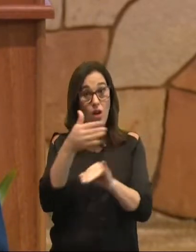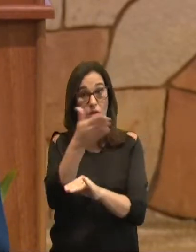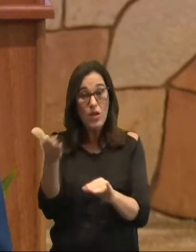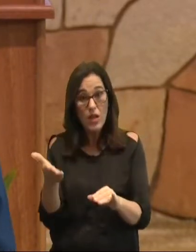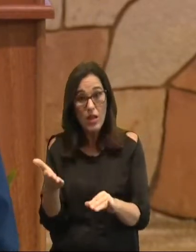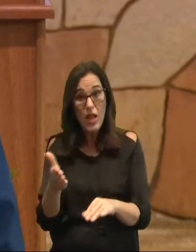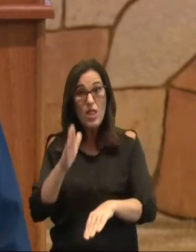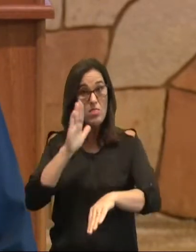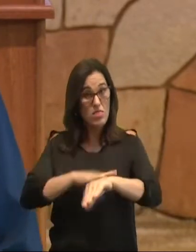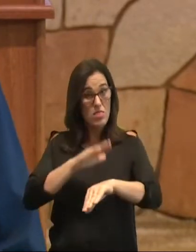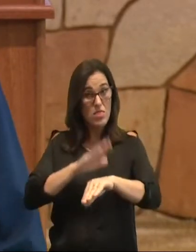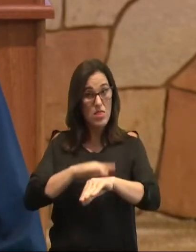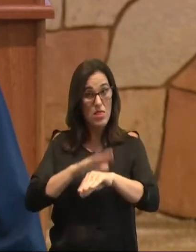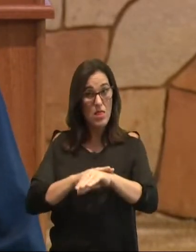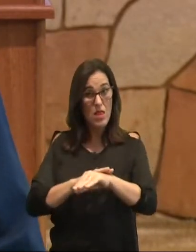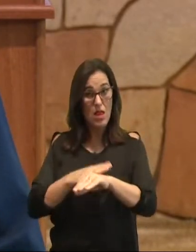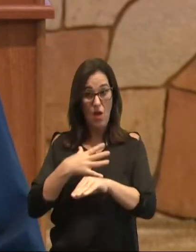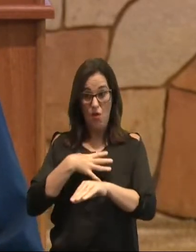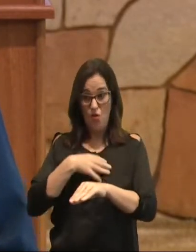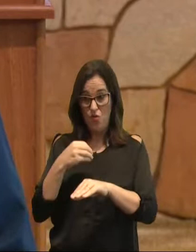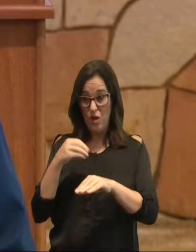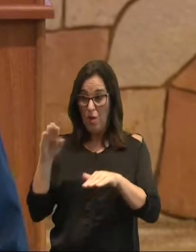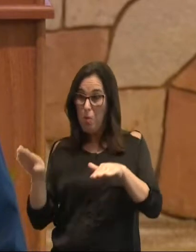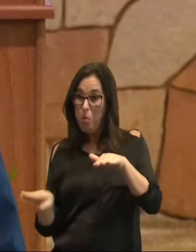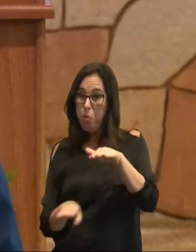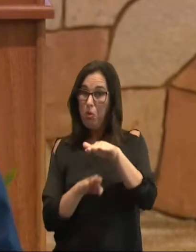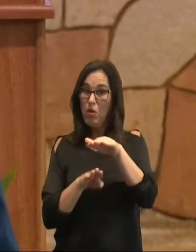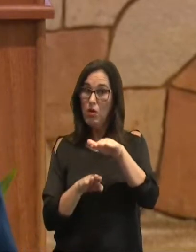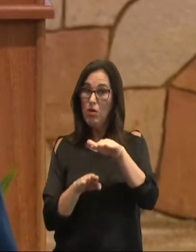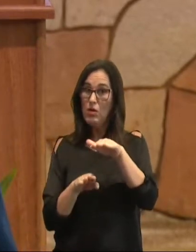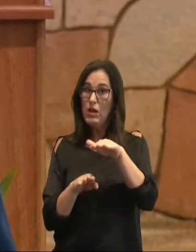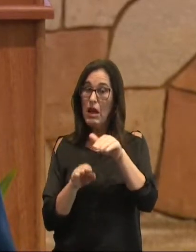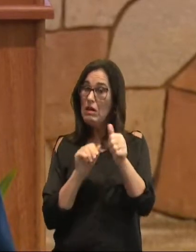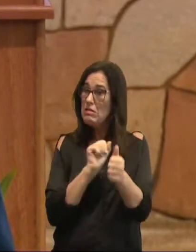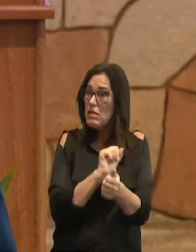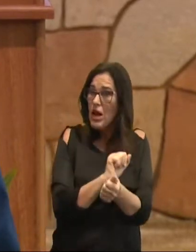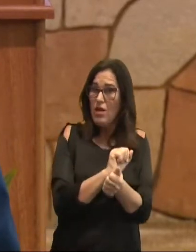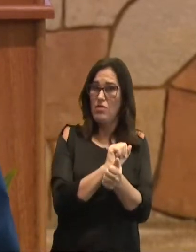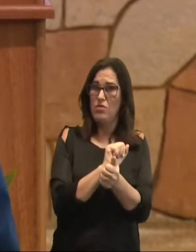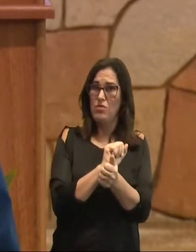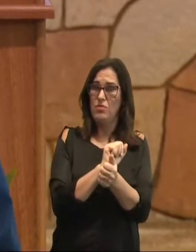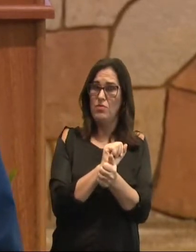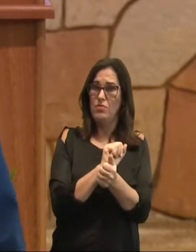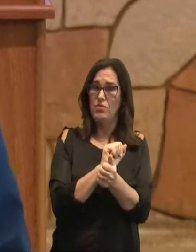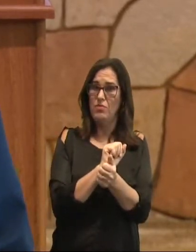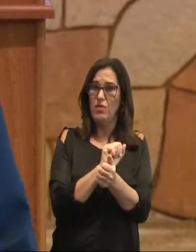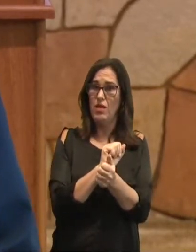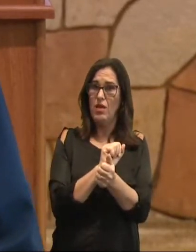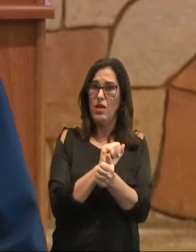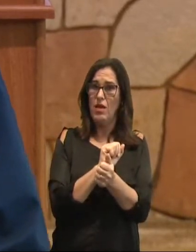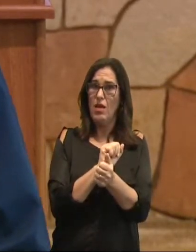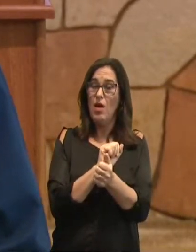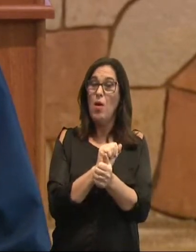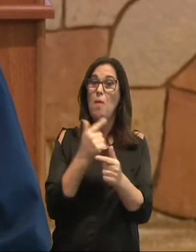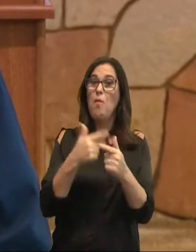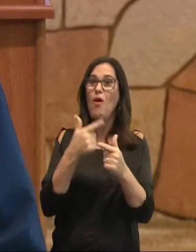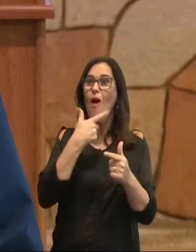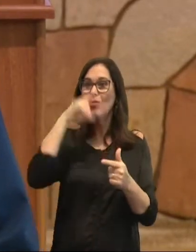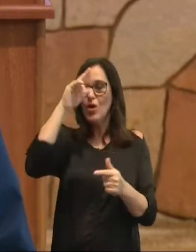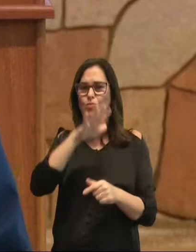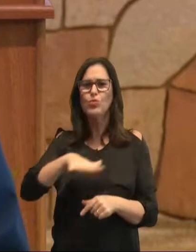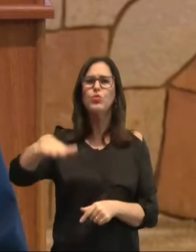que durante o tempo em que o herdeiro é menor, em nada difere do escravo, posto que ele é senhor de tudo, mas